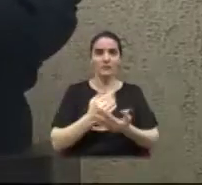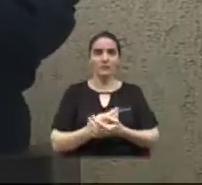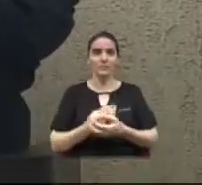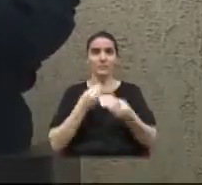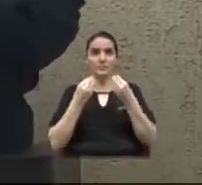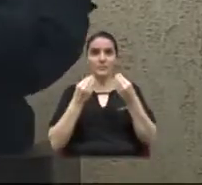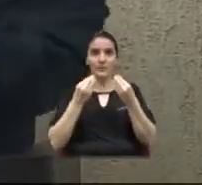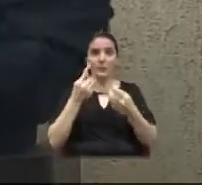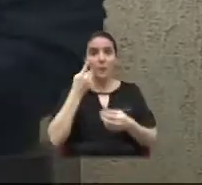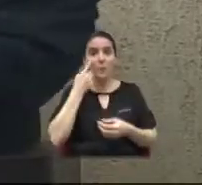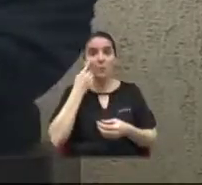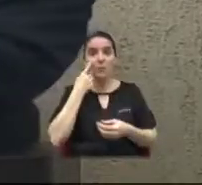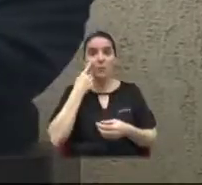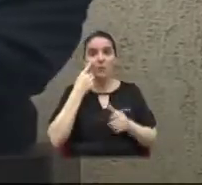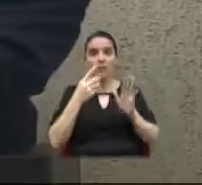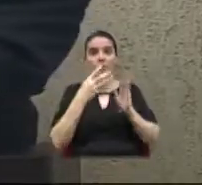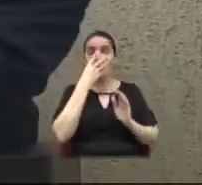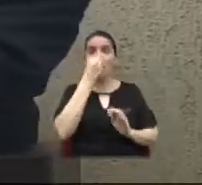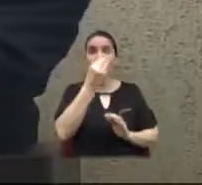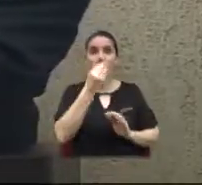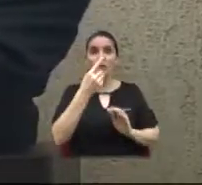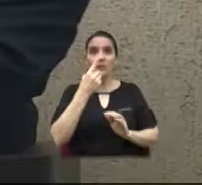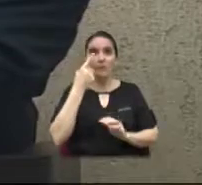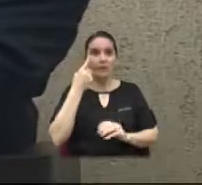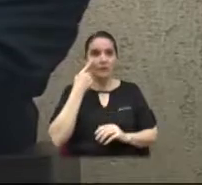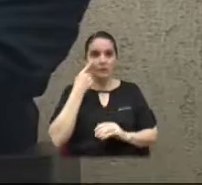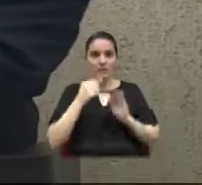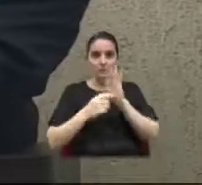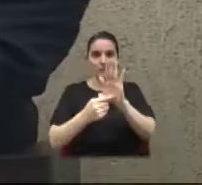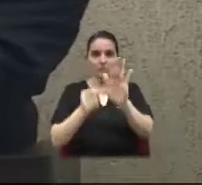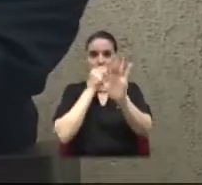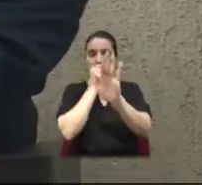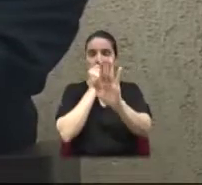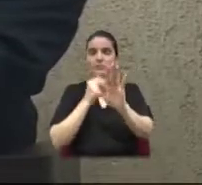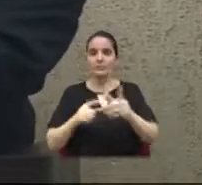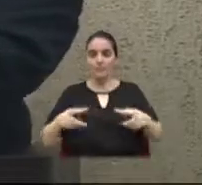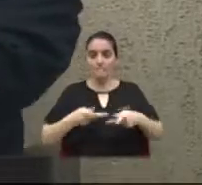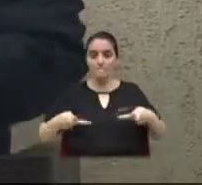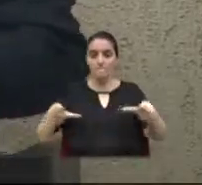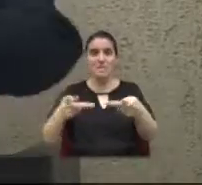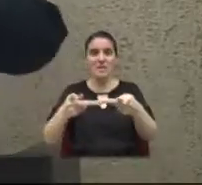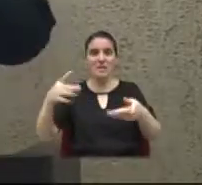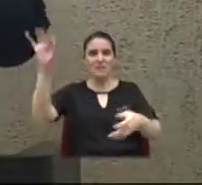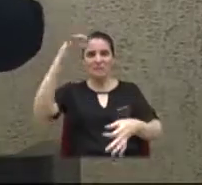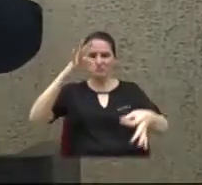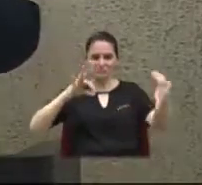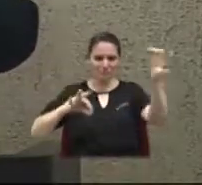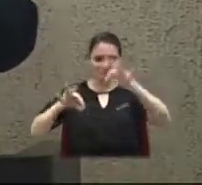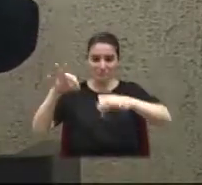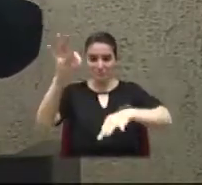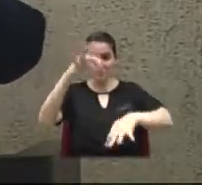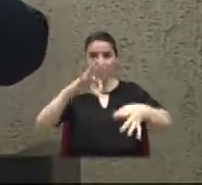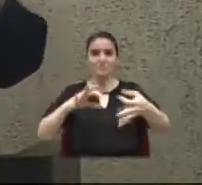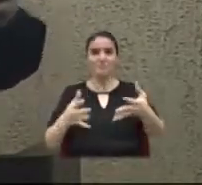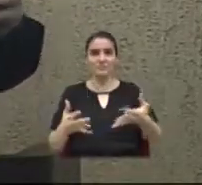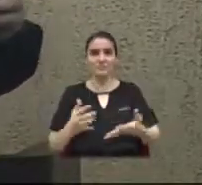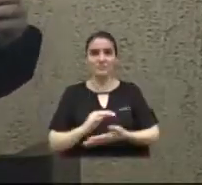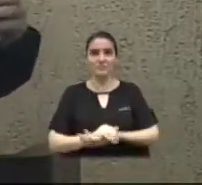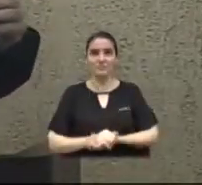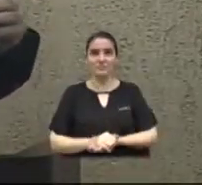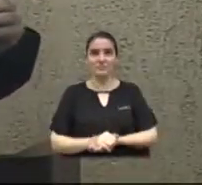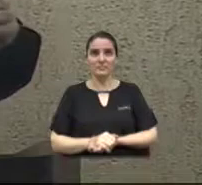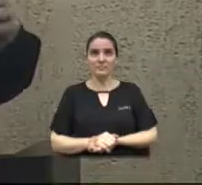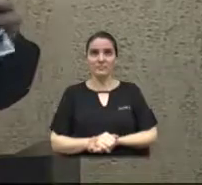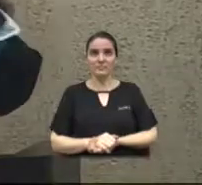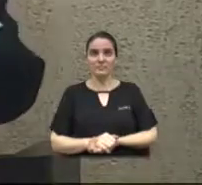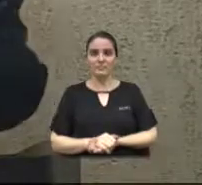mas aqui é um prato onde tem algumas moscas, algumas moscas. Só.